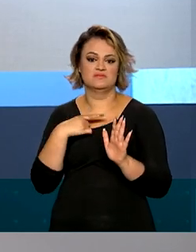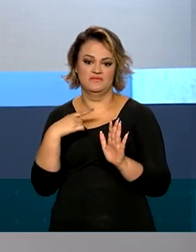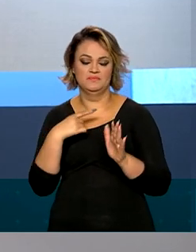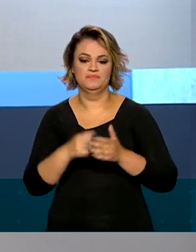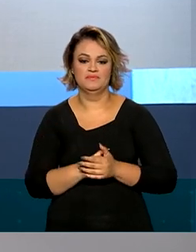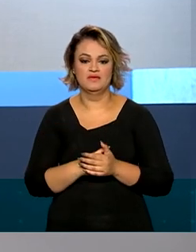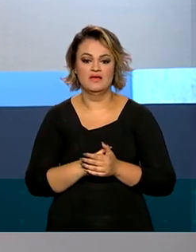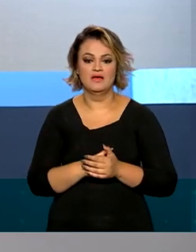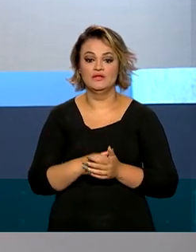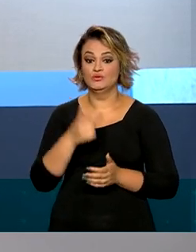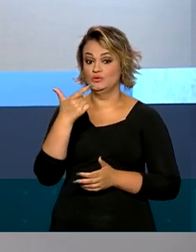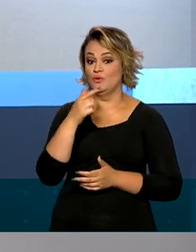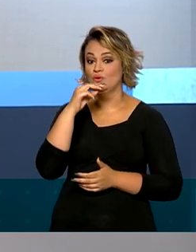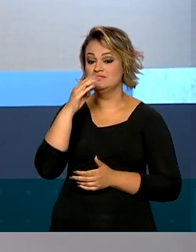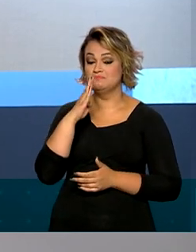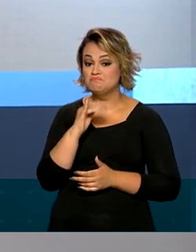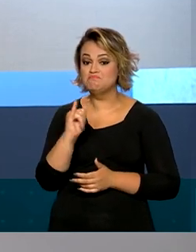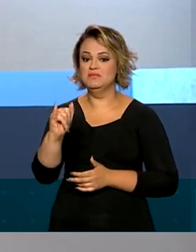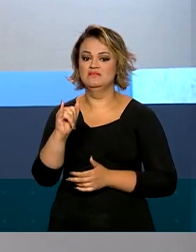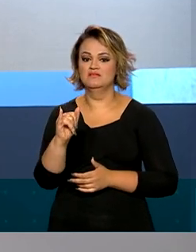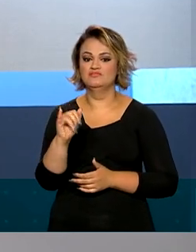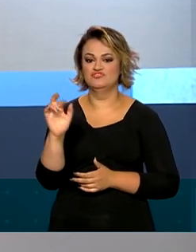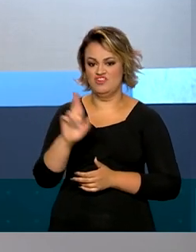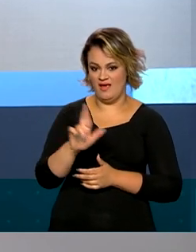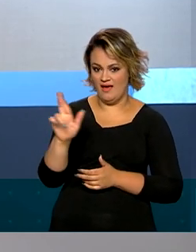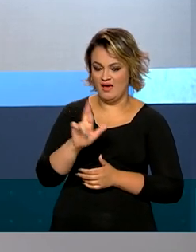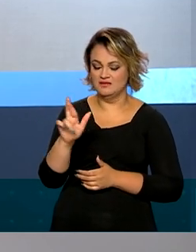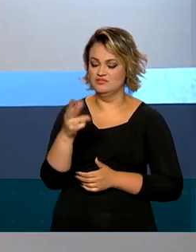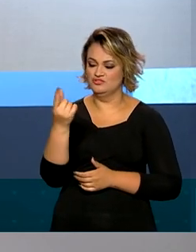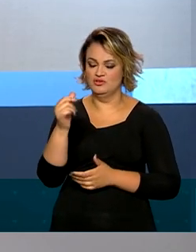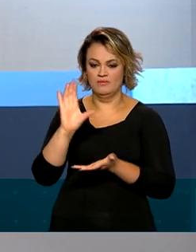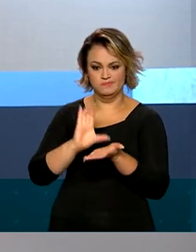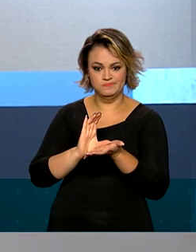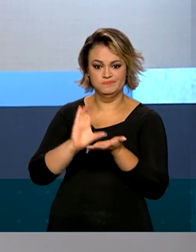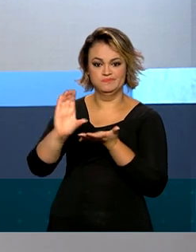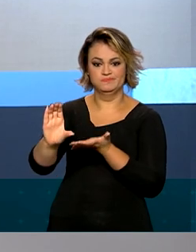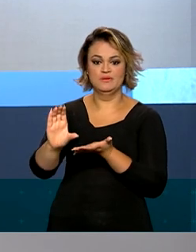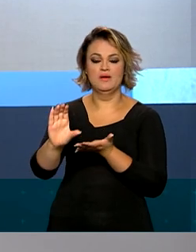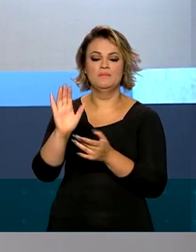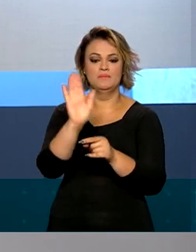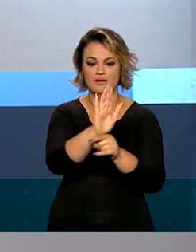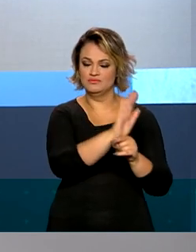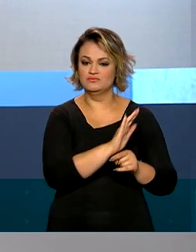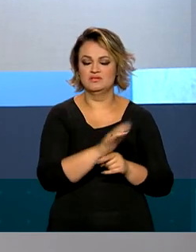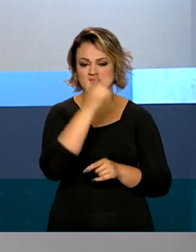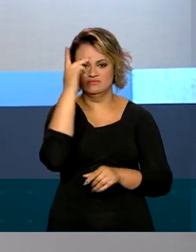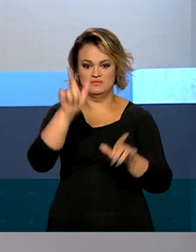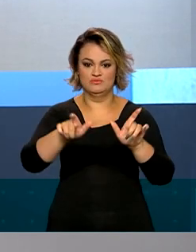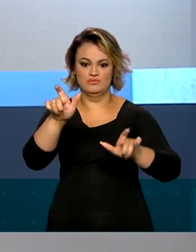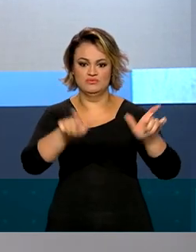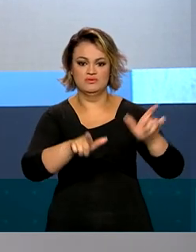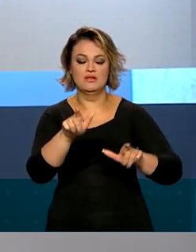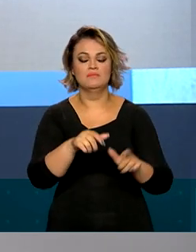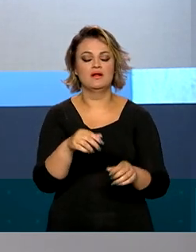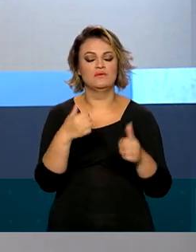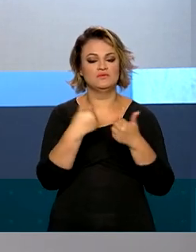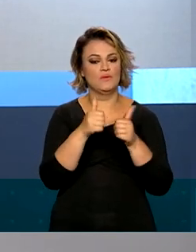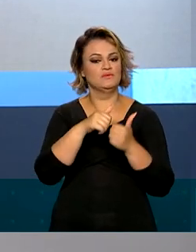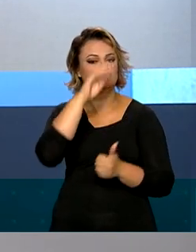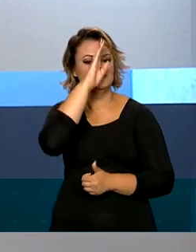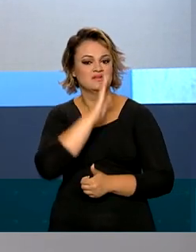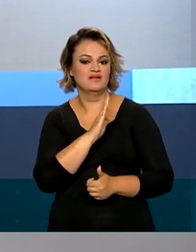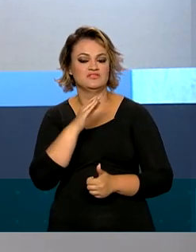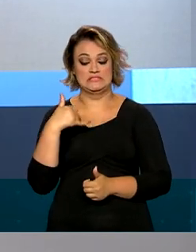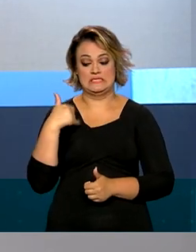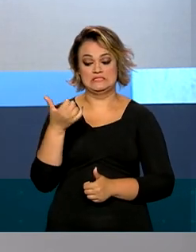Serão destinados R$ 2,5 bilhões em recursos da União para auxiliar no custo da gratuidade de maiores